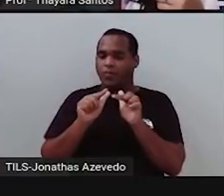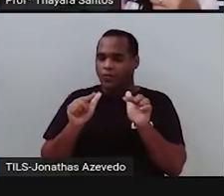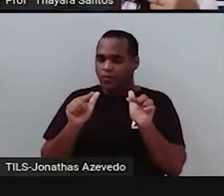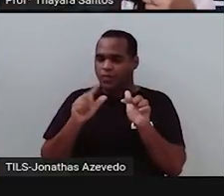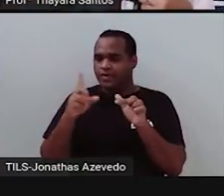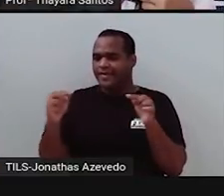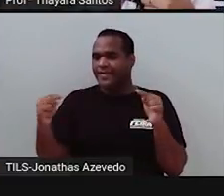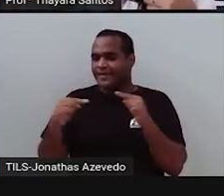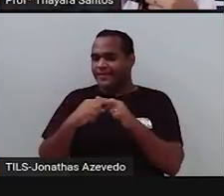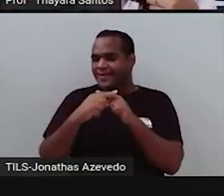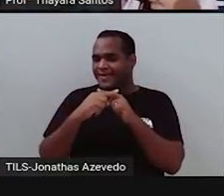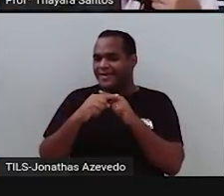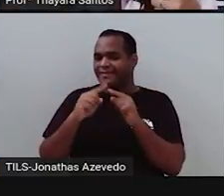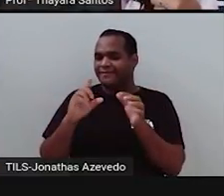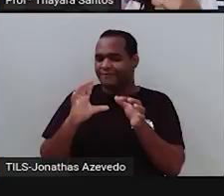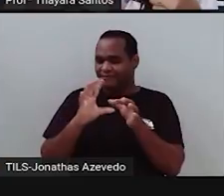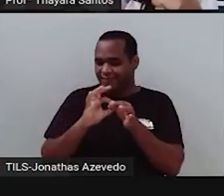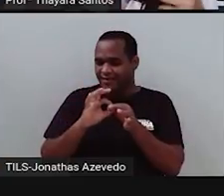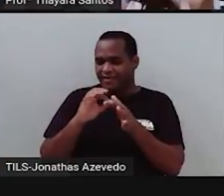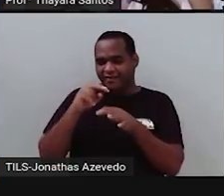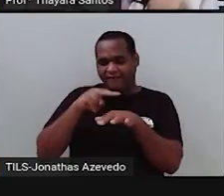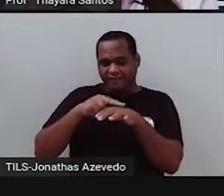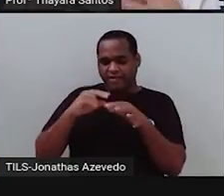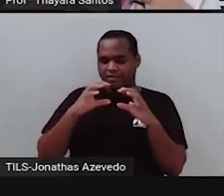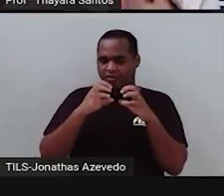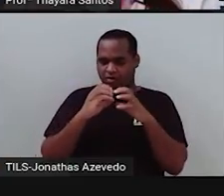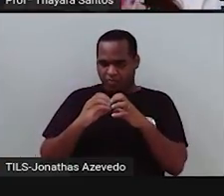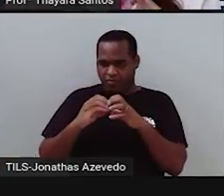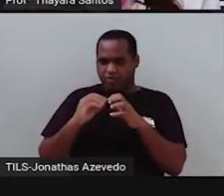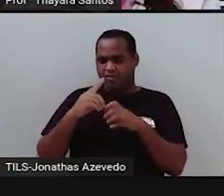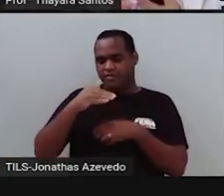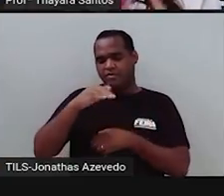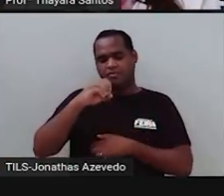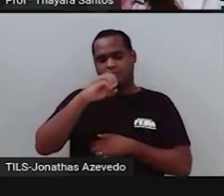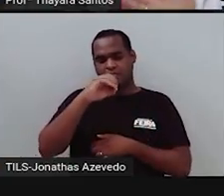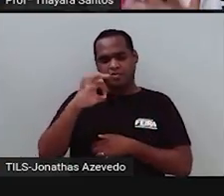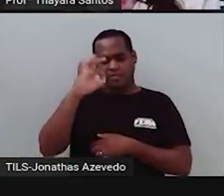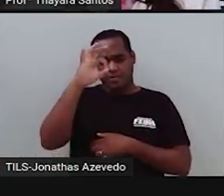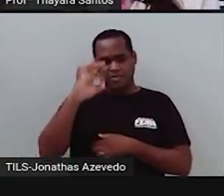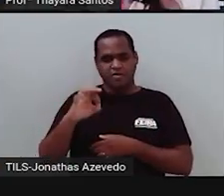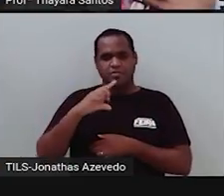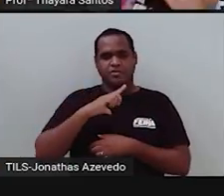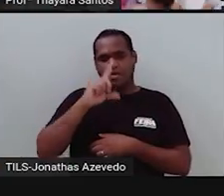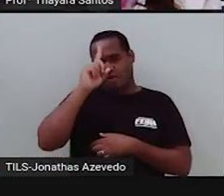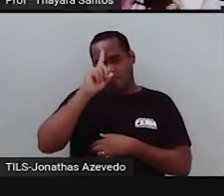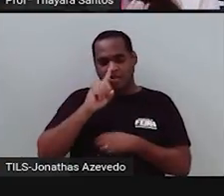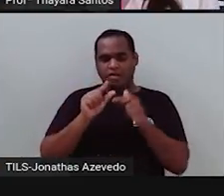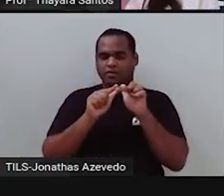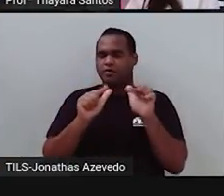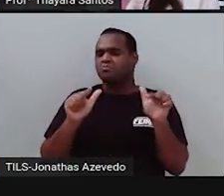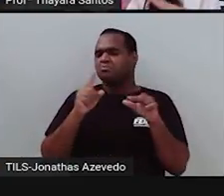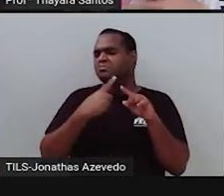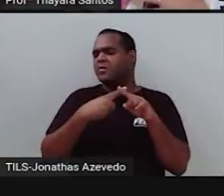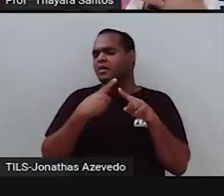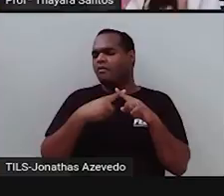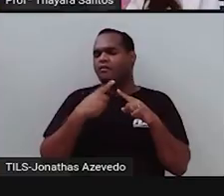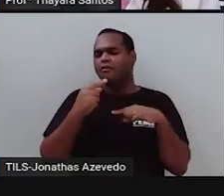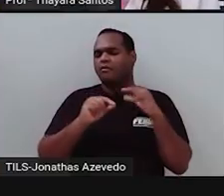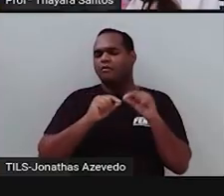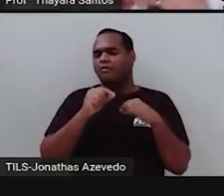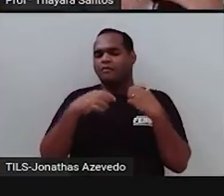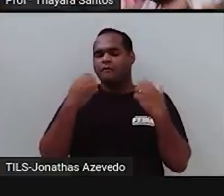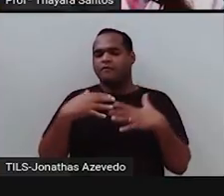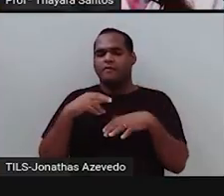plantas verdes e rugosas, e nasceu ali 100% de plantas amarelas e lisas. Por que será que a característica